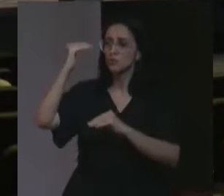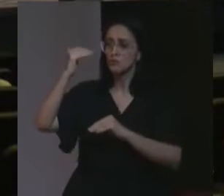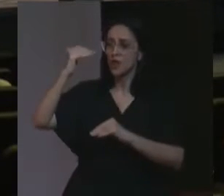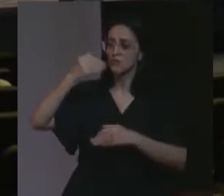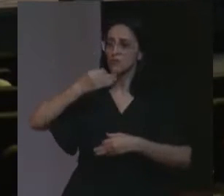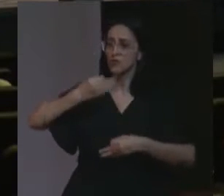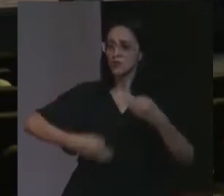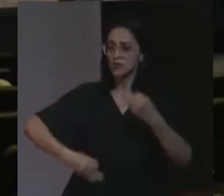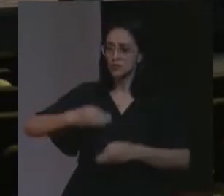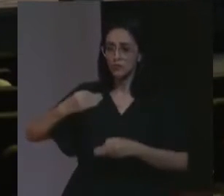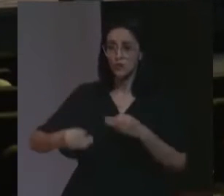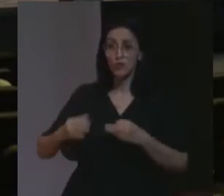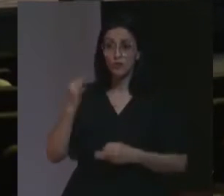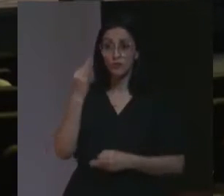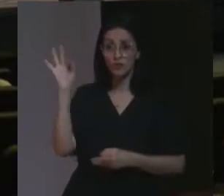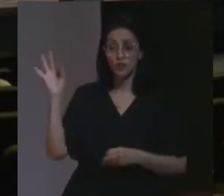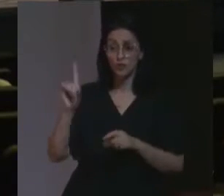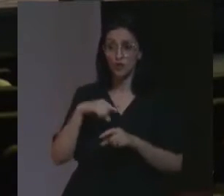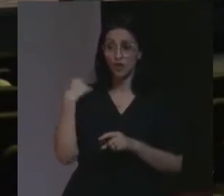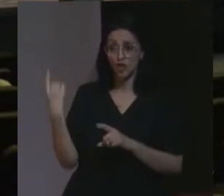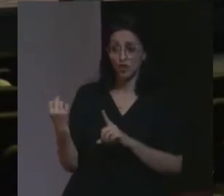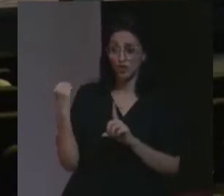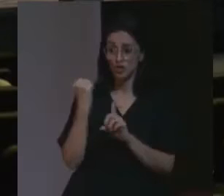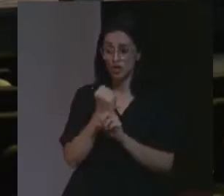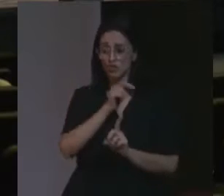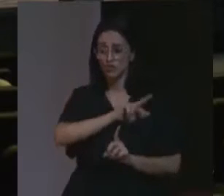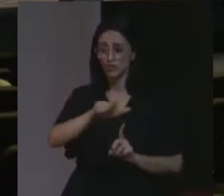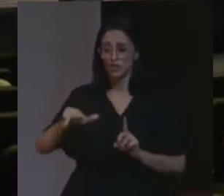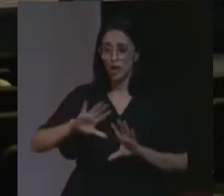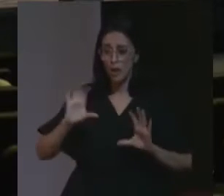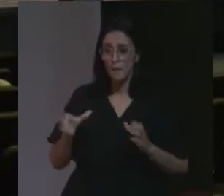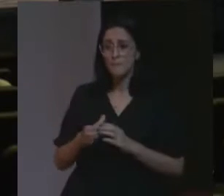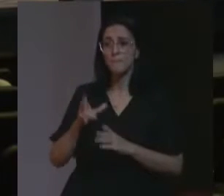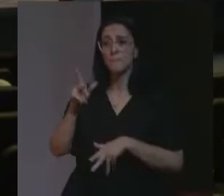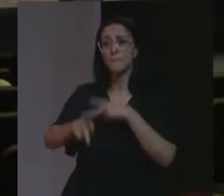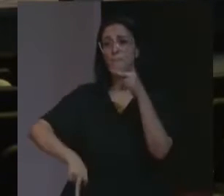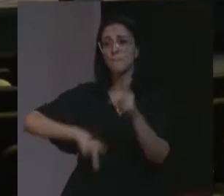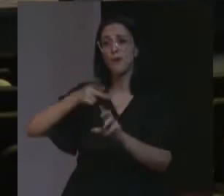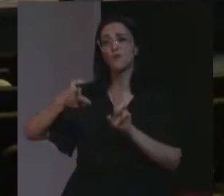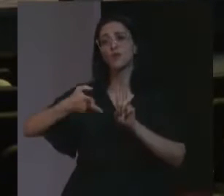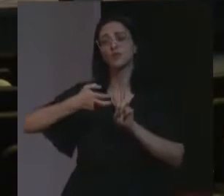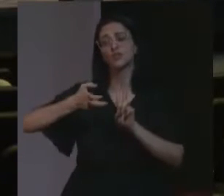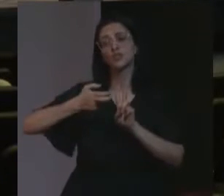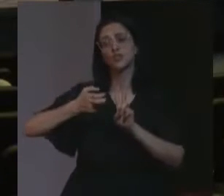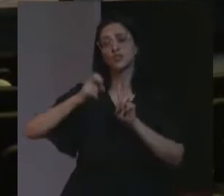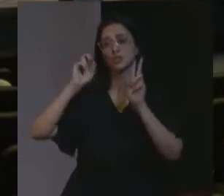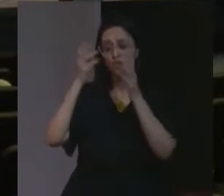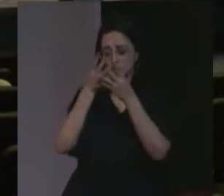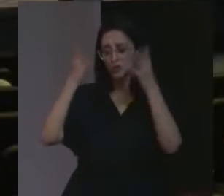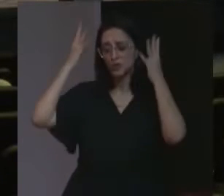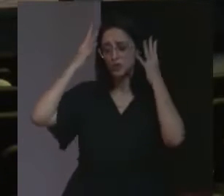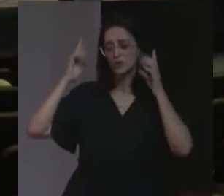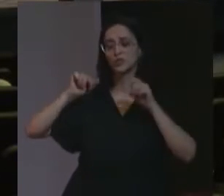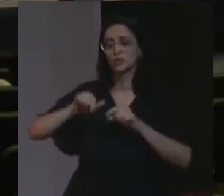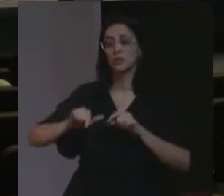primeiro julgamento por genocídio da nossa história, contra o povo indígena, num julgamento paradigmático,